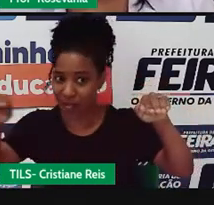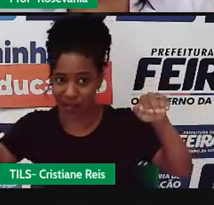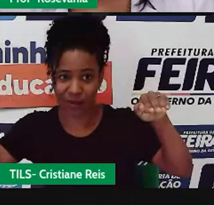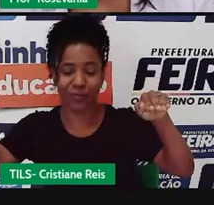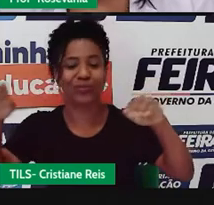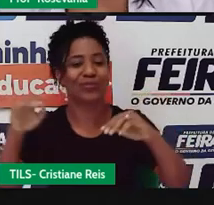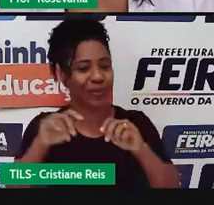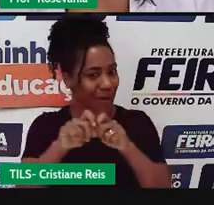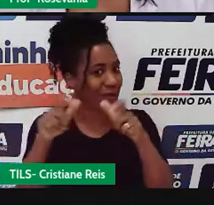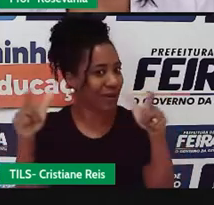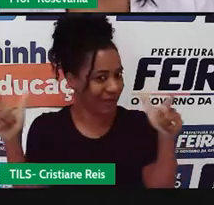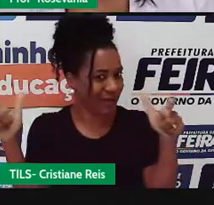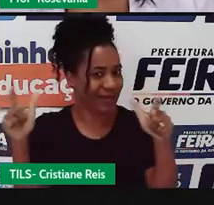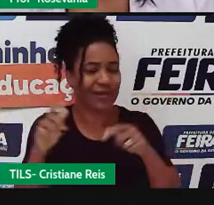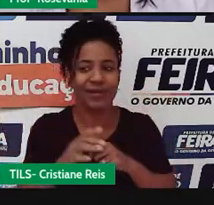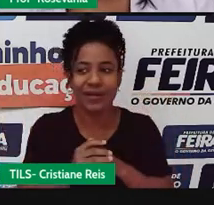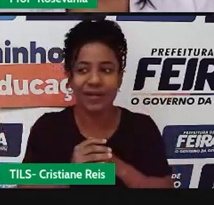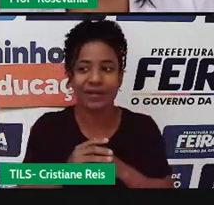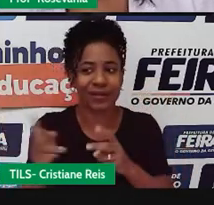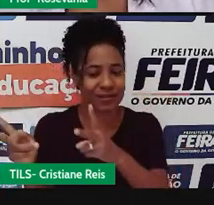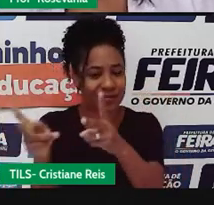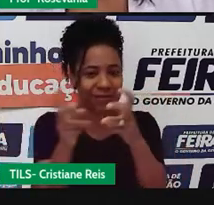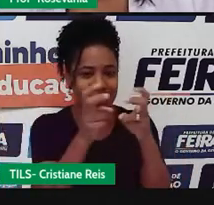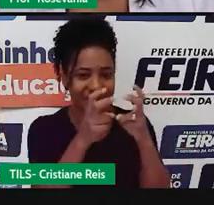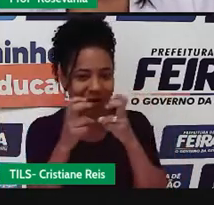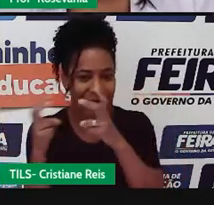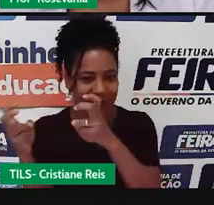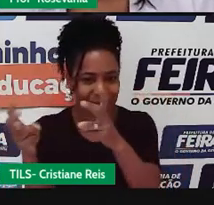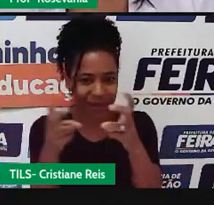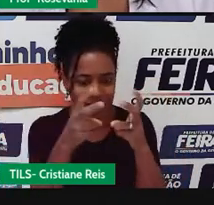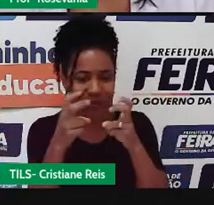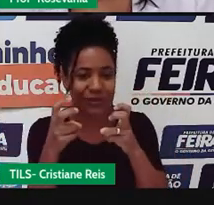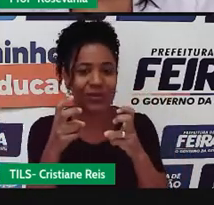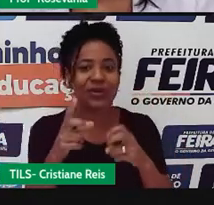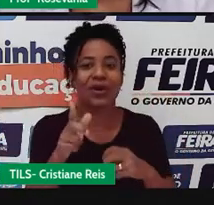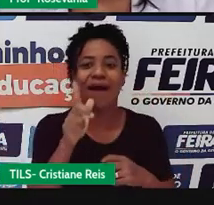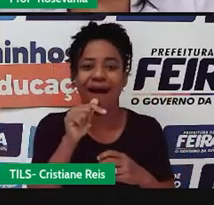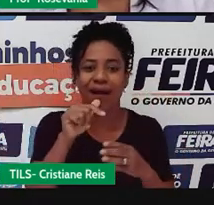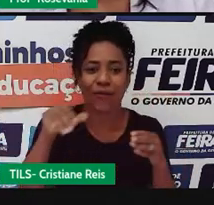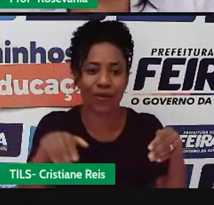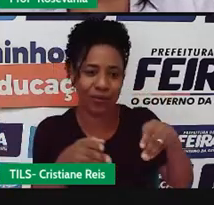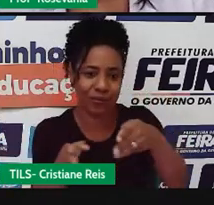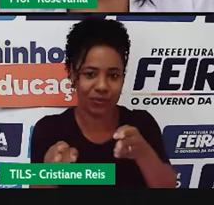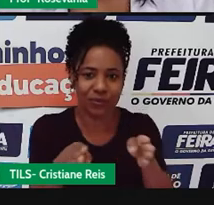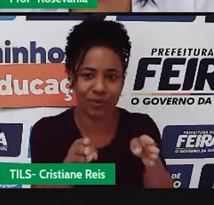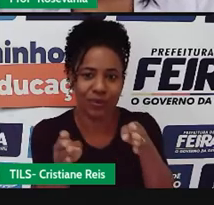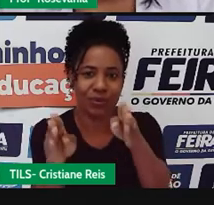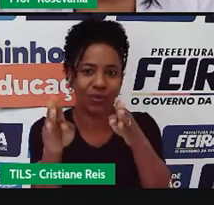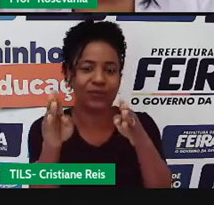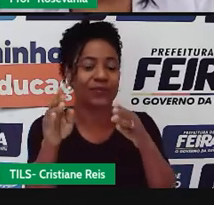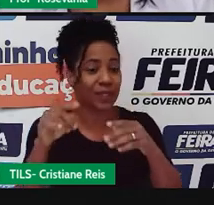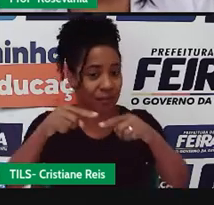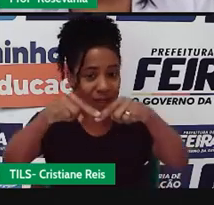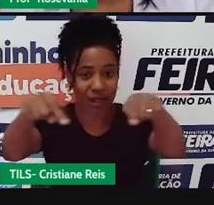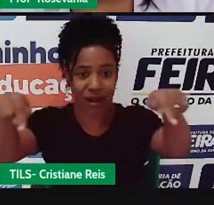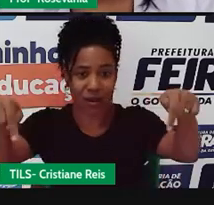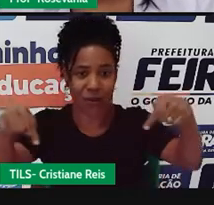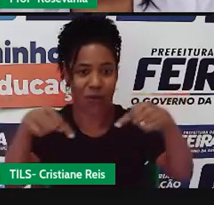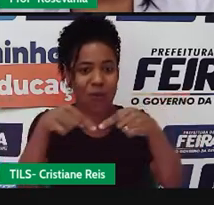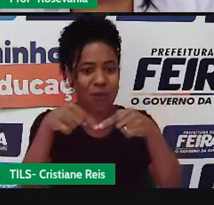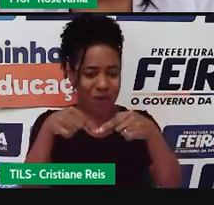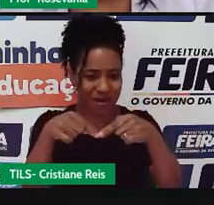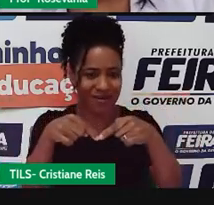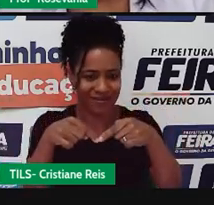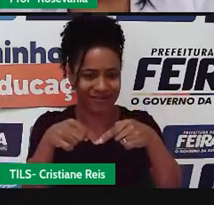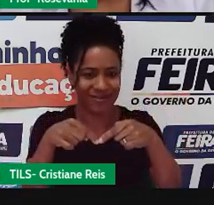rios de planaltos, e aí a gente percebe que além desses rios, a gente tem outra formação, que são as formações de lagoas. Nós temos